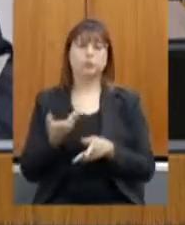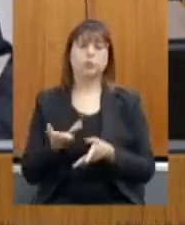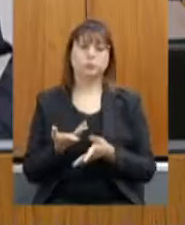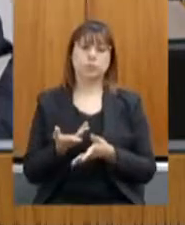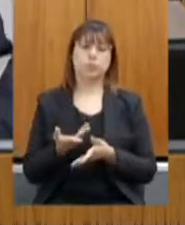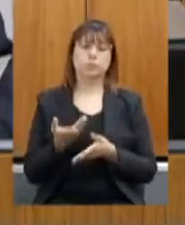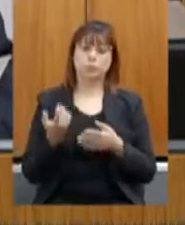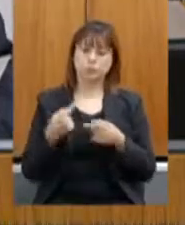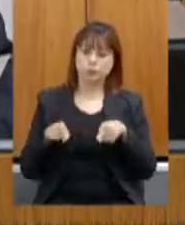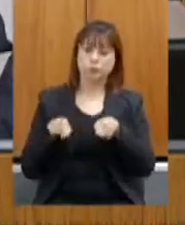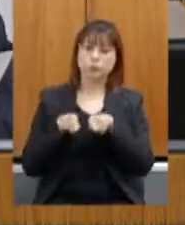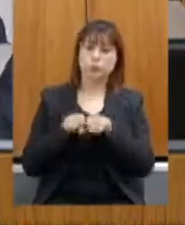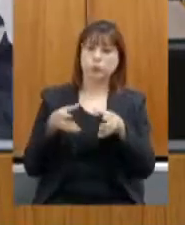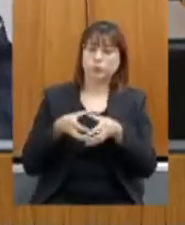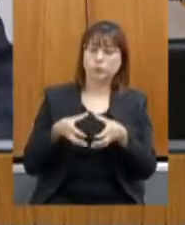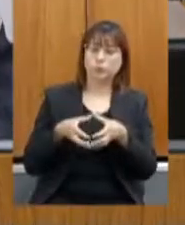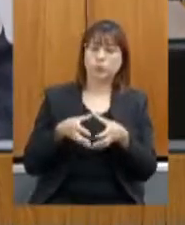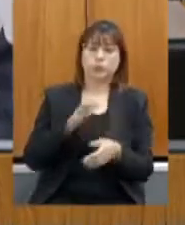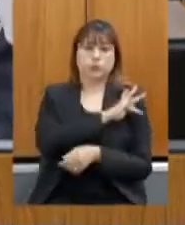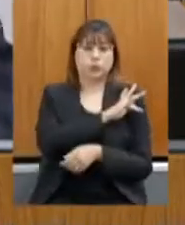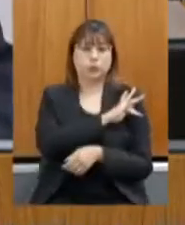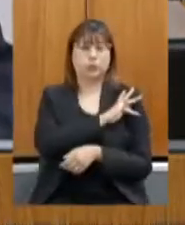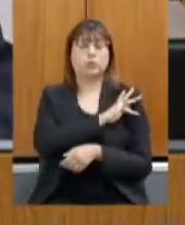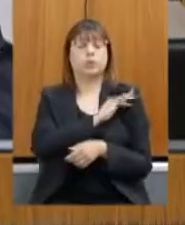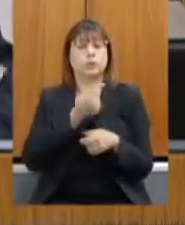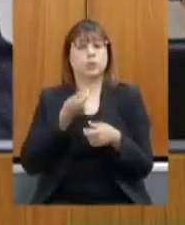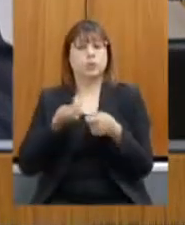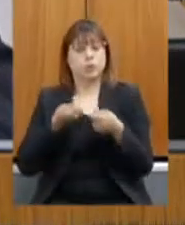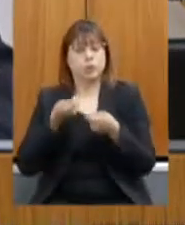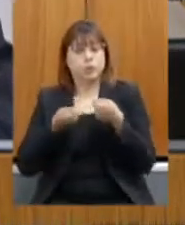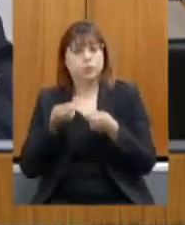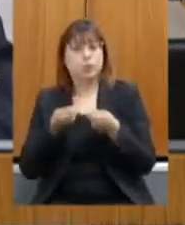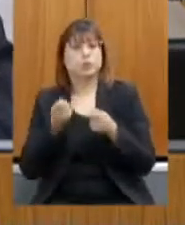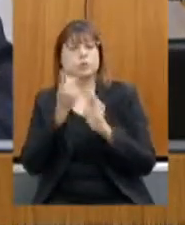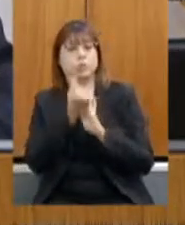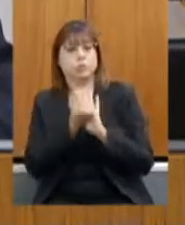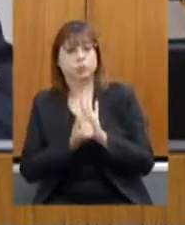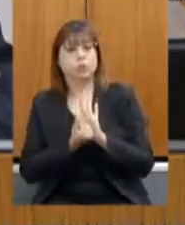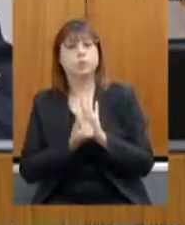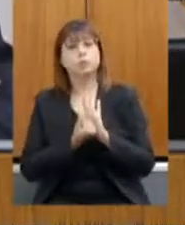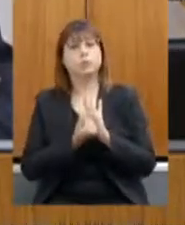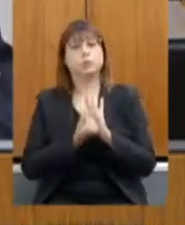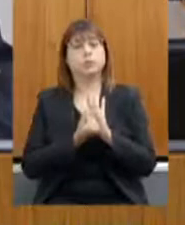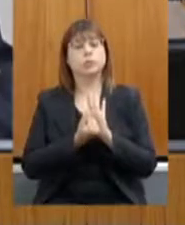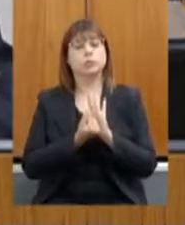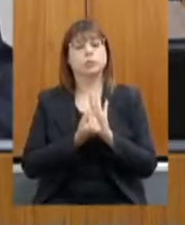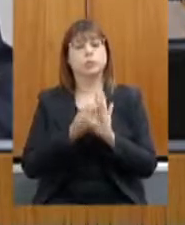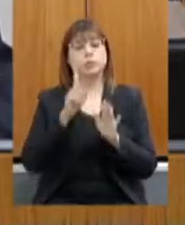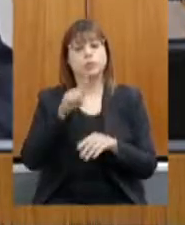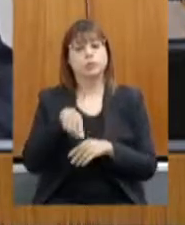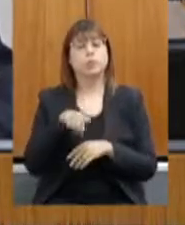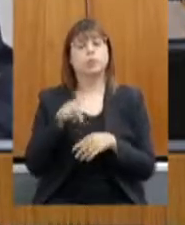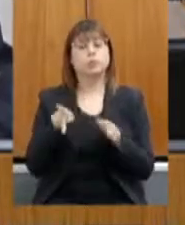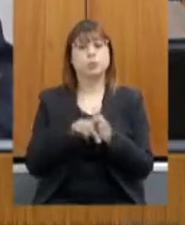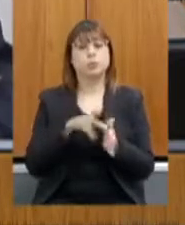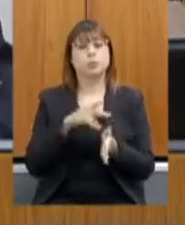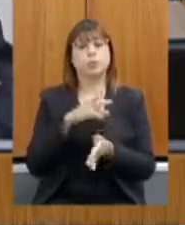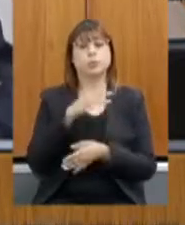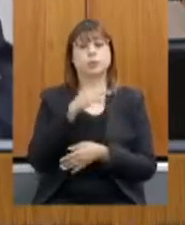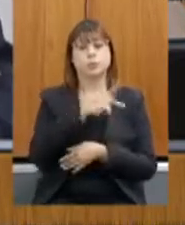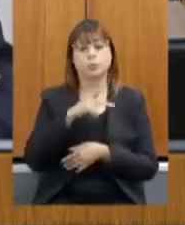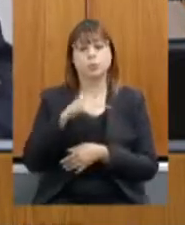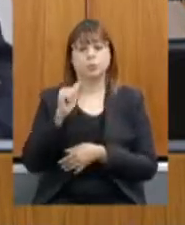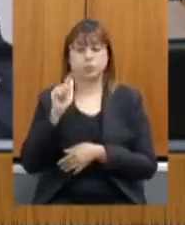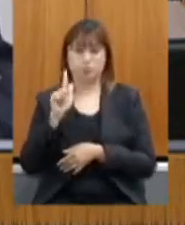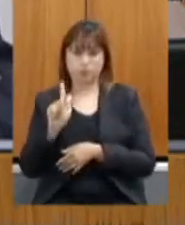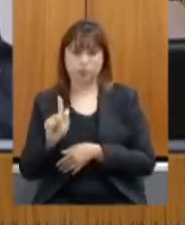parceria com a Comissão de Fiscalização Financeira e Orçamentária oriundas do processo anual de discussão participativa do plano